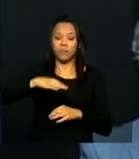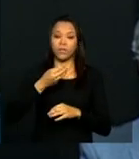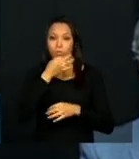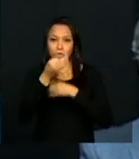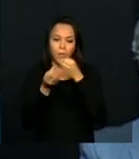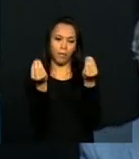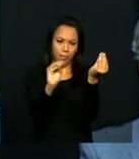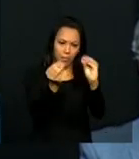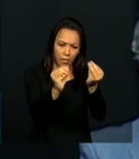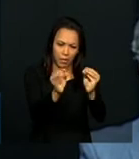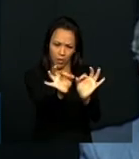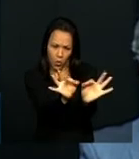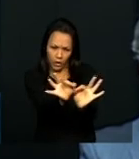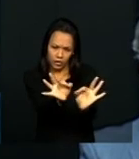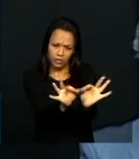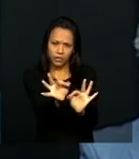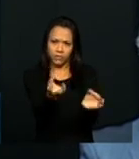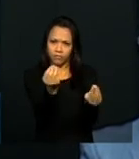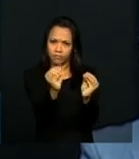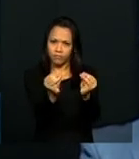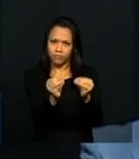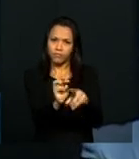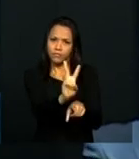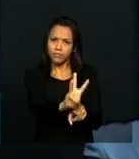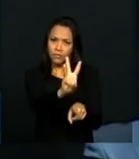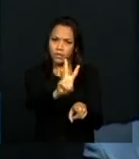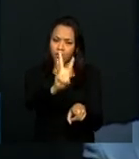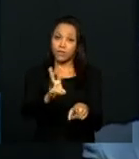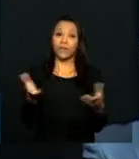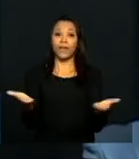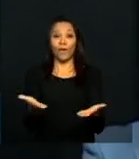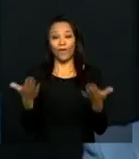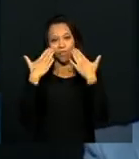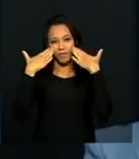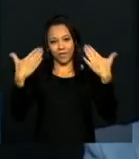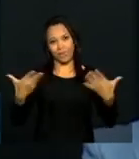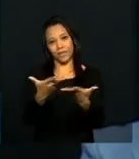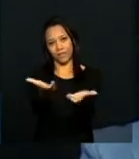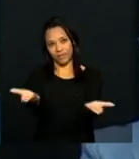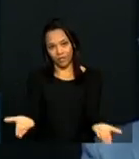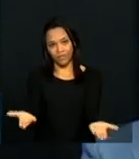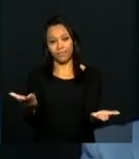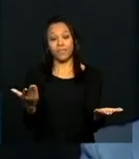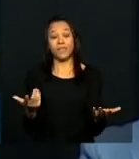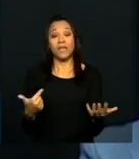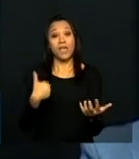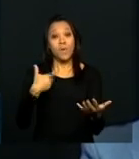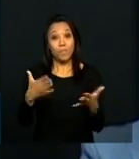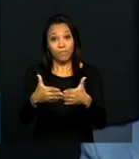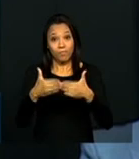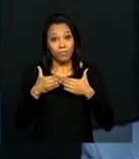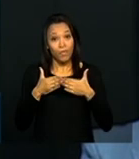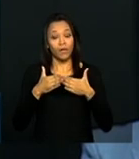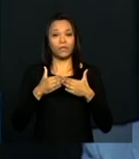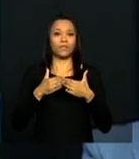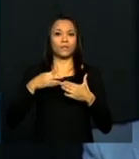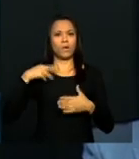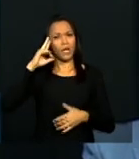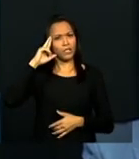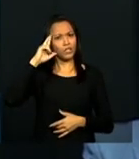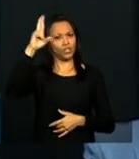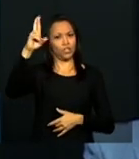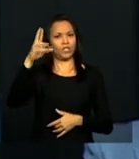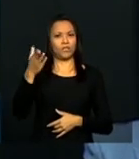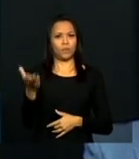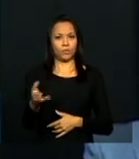cada peça do conteúdo que agora nós vamos apresentar. E, para isso, eu quero chamar a diretora do